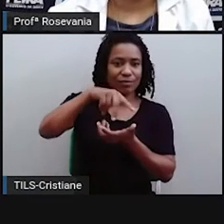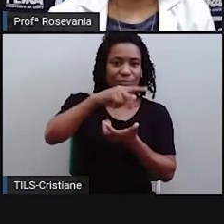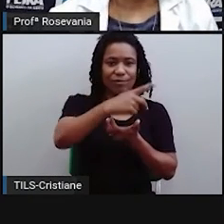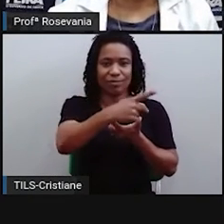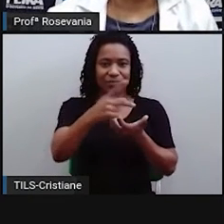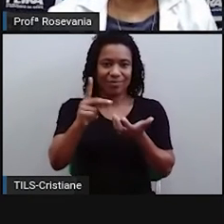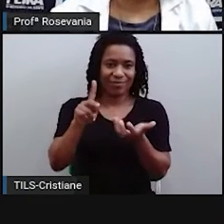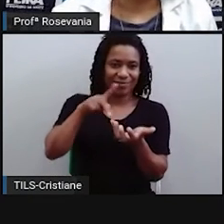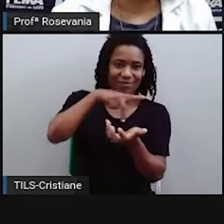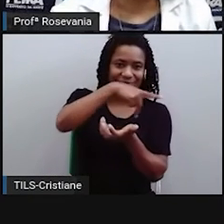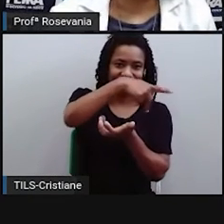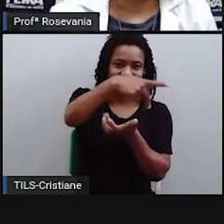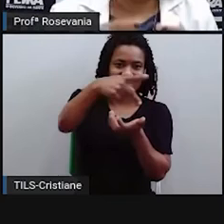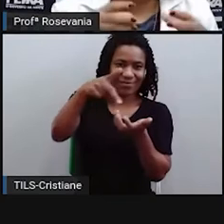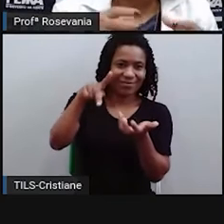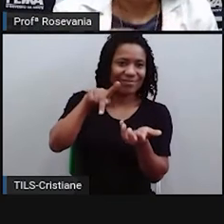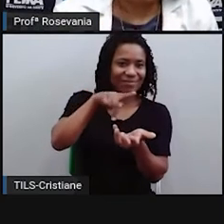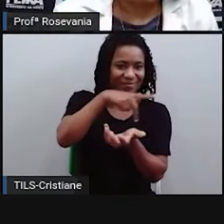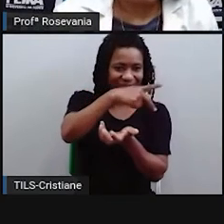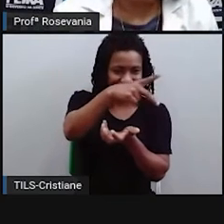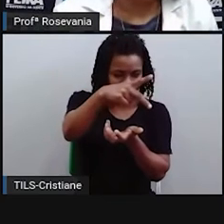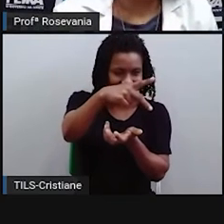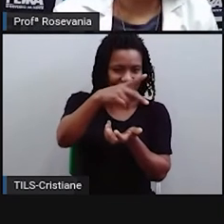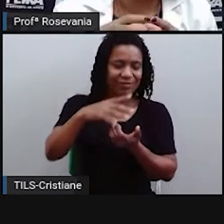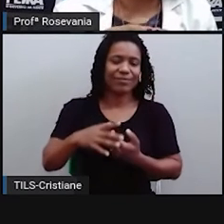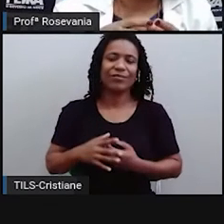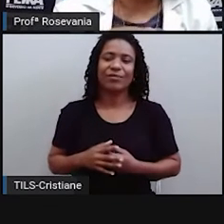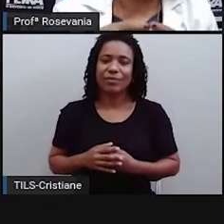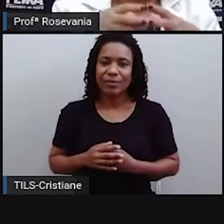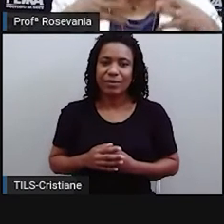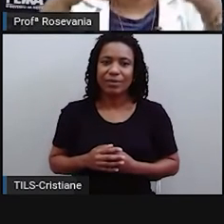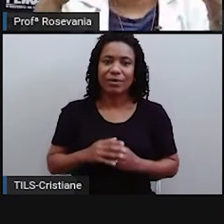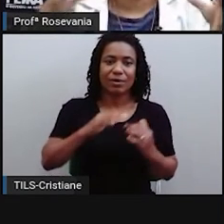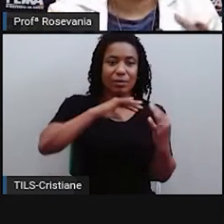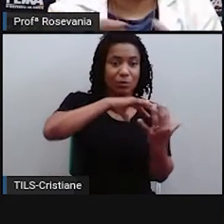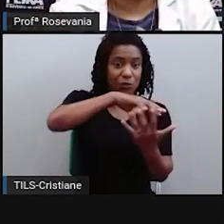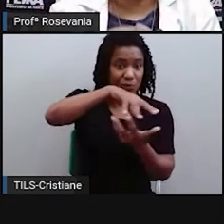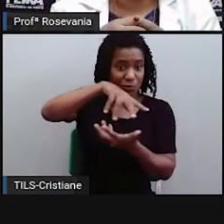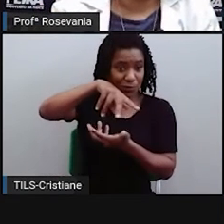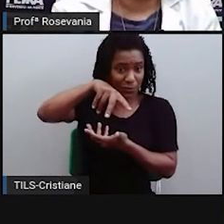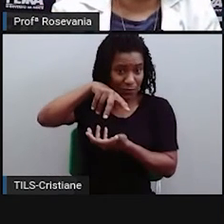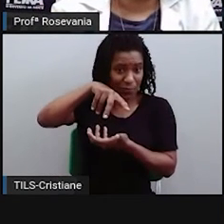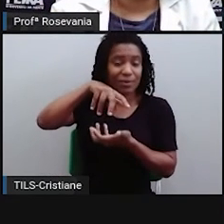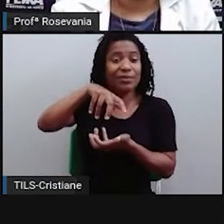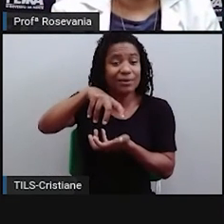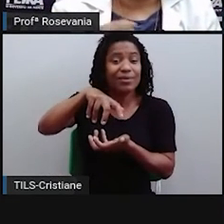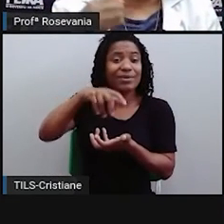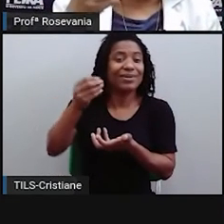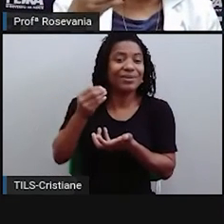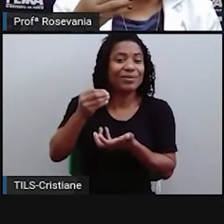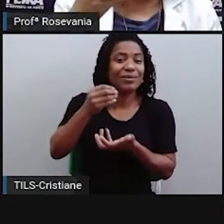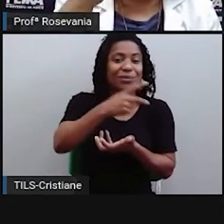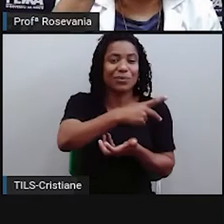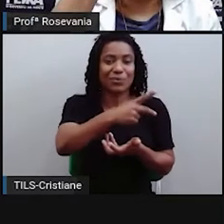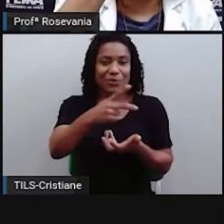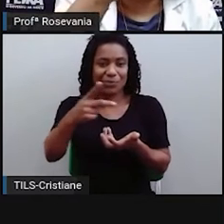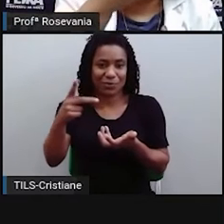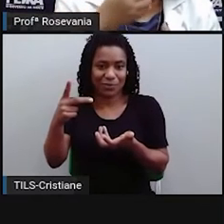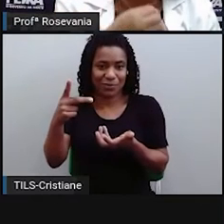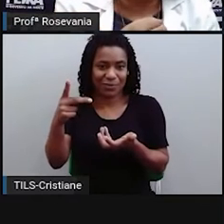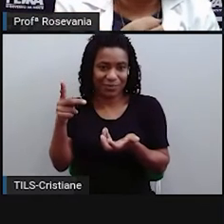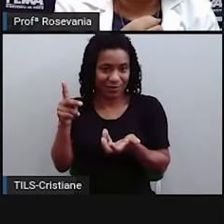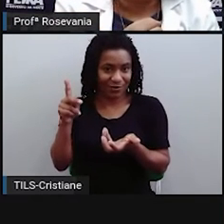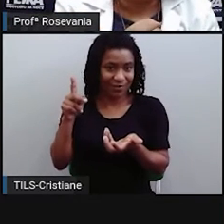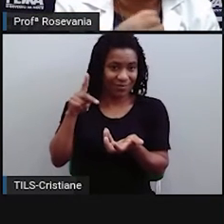igualzinho. Só que como são círculos e a superfície da Terra, ela é esférica, o que que acontece? Eu tenho, desde o